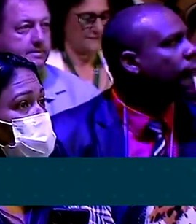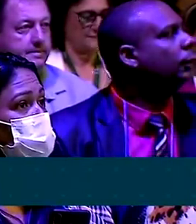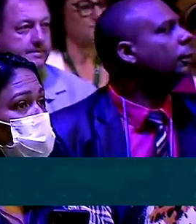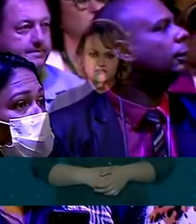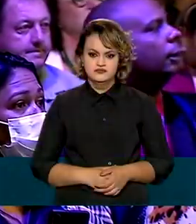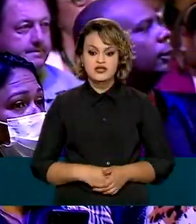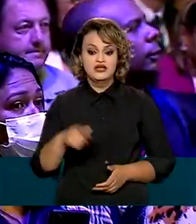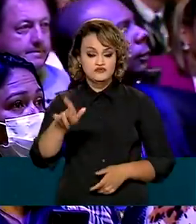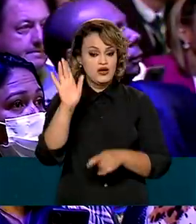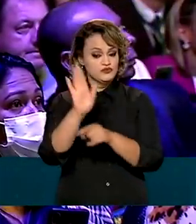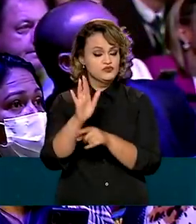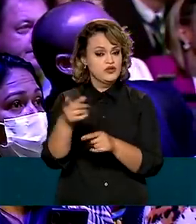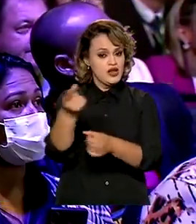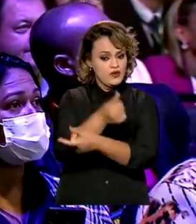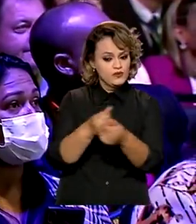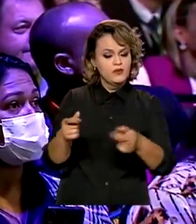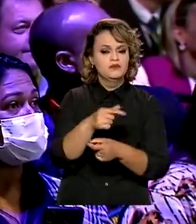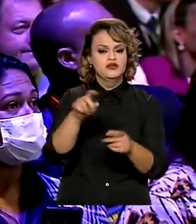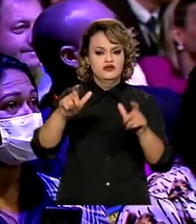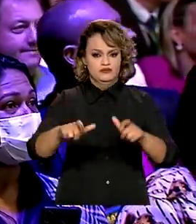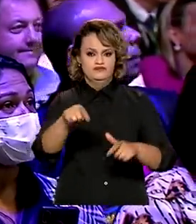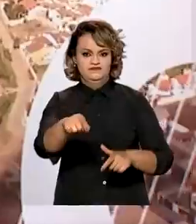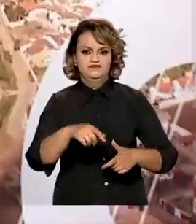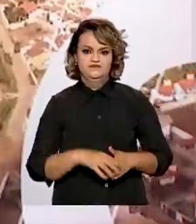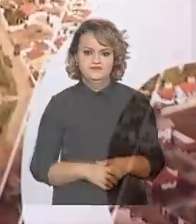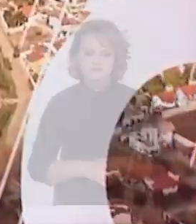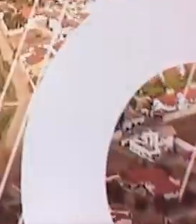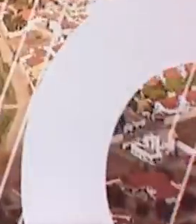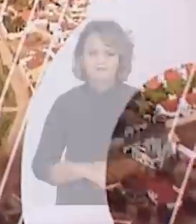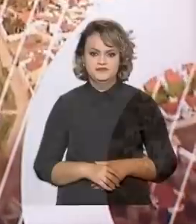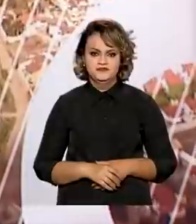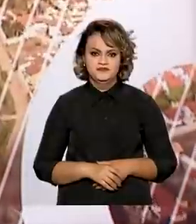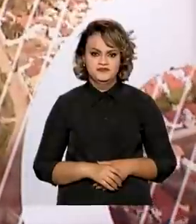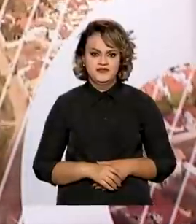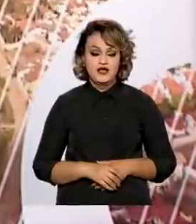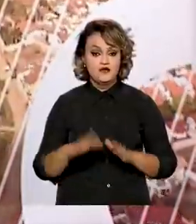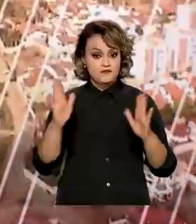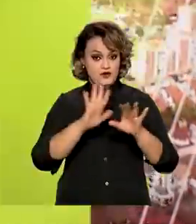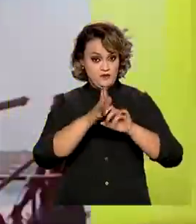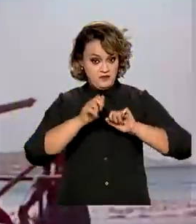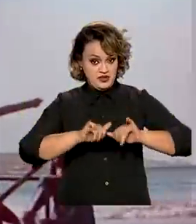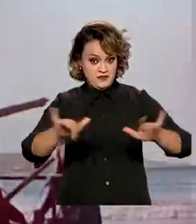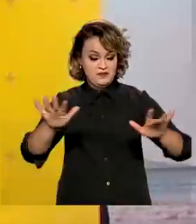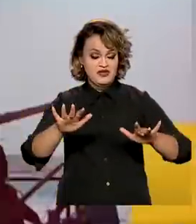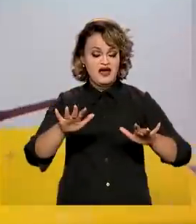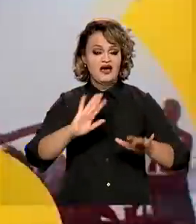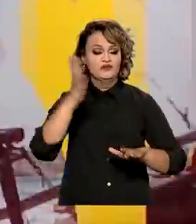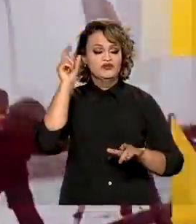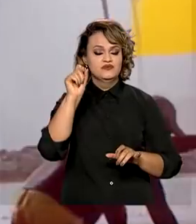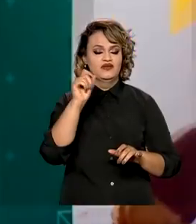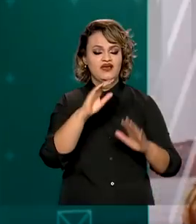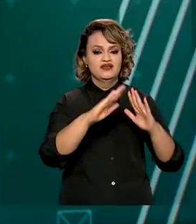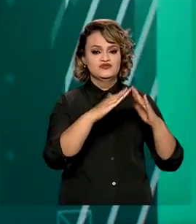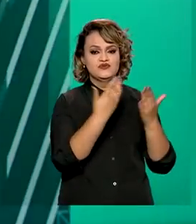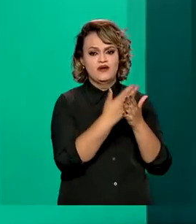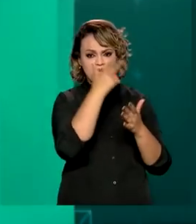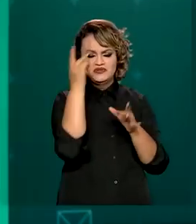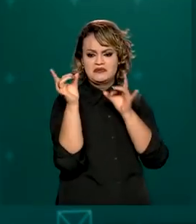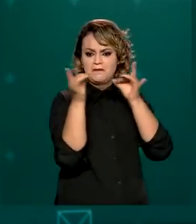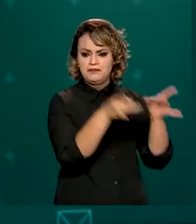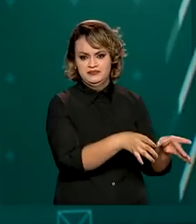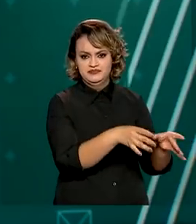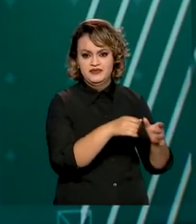Isso ajuda na economia local. Com a pandemia, aumentou a evasão escolar no país. Para